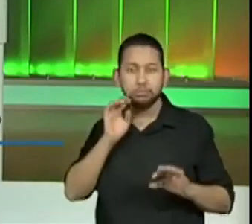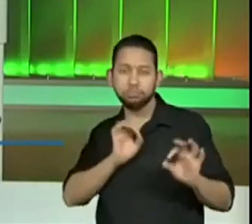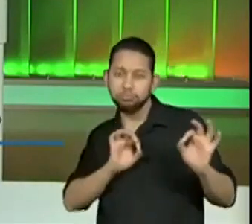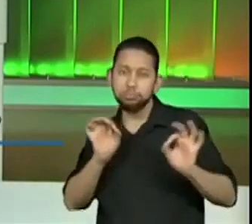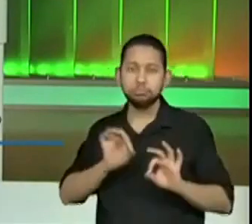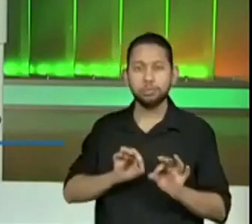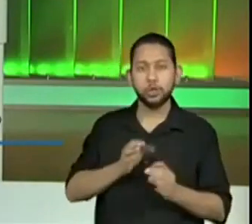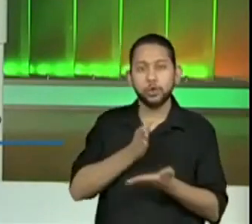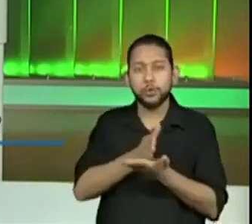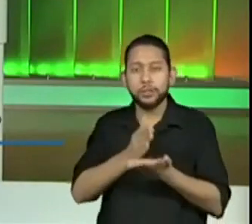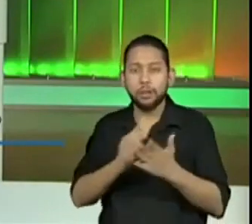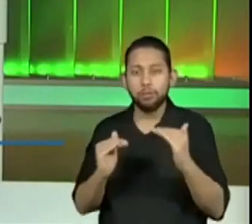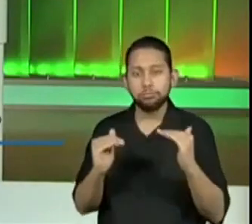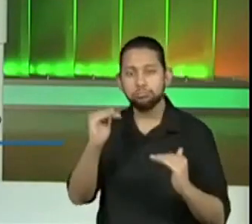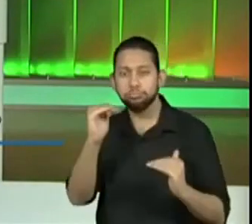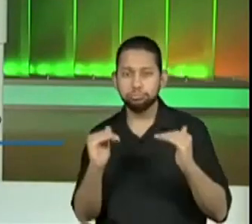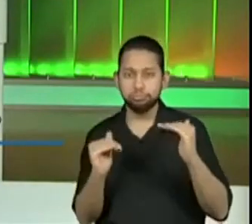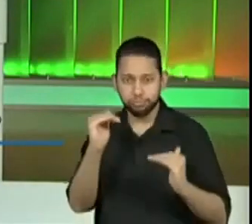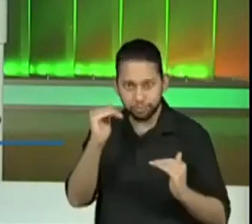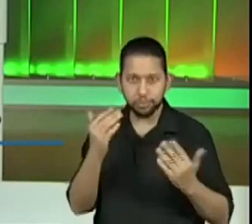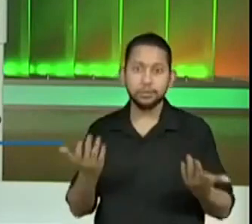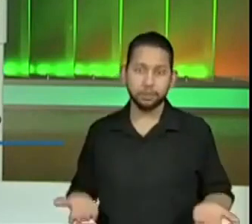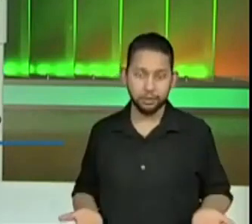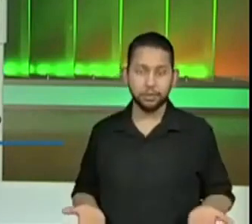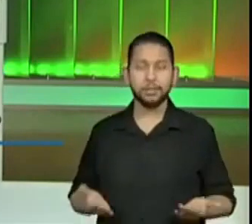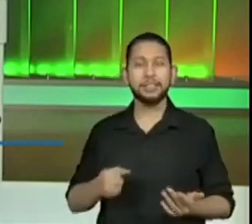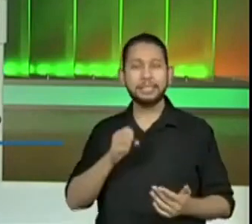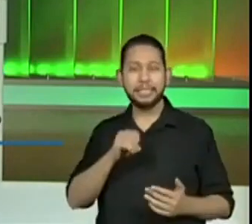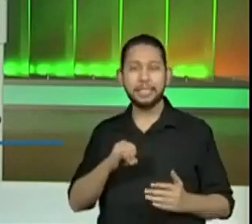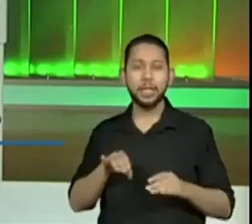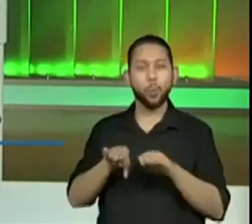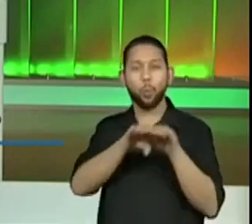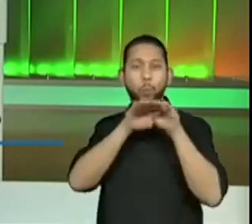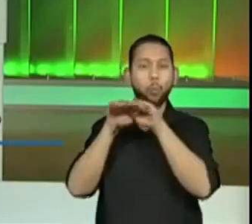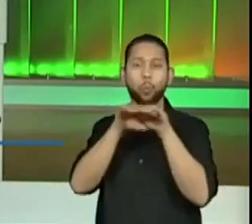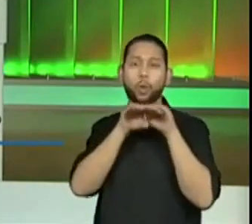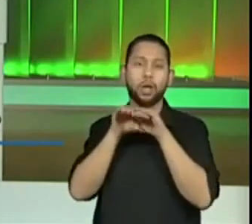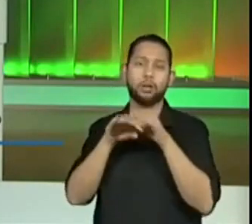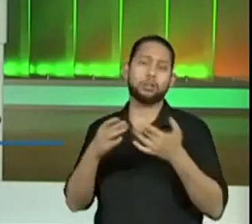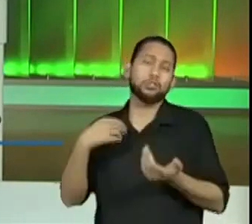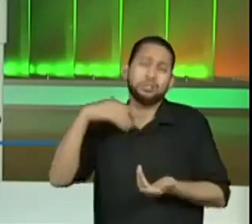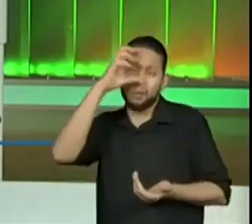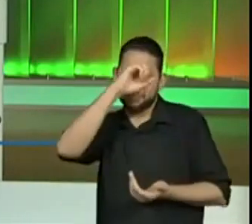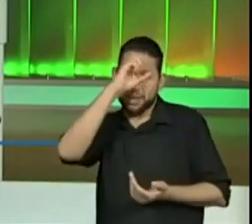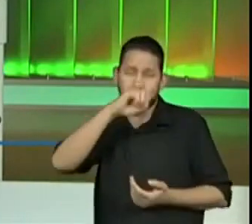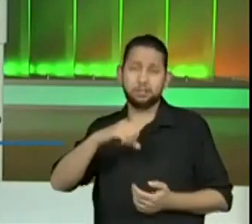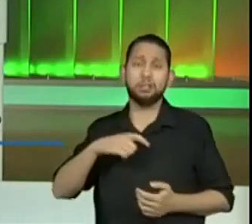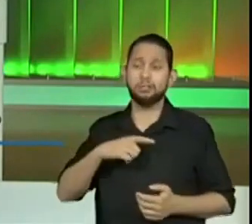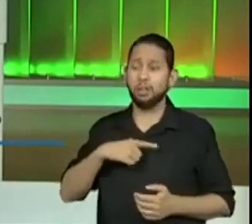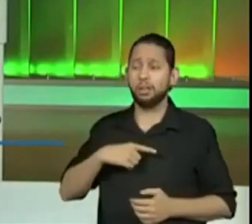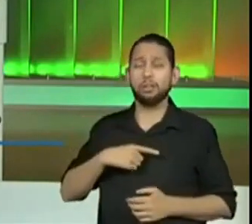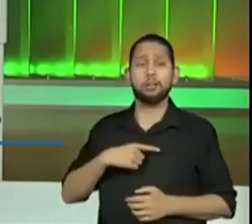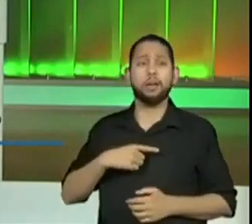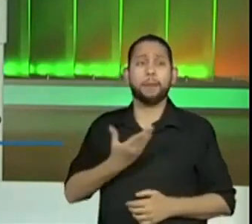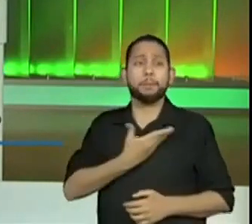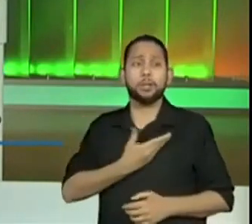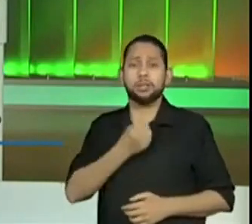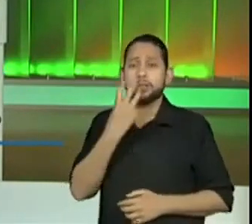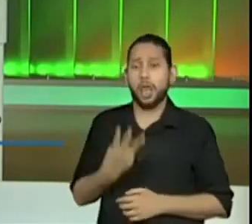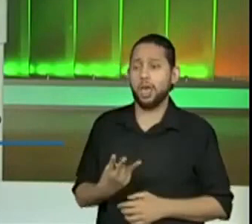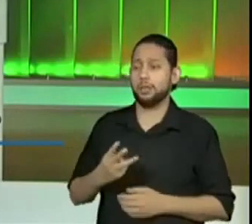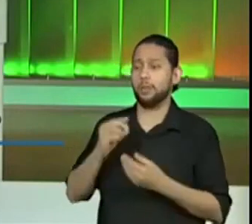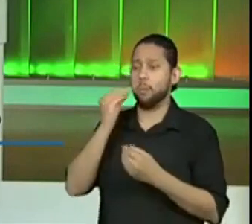de partilha desigual, né? Então, nem sempre aquela partilha igual, do jeito que a gente aprende a divisão, é o mais indicado,